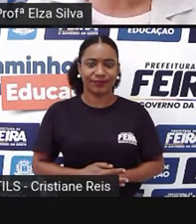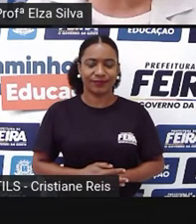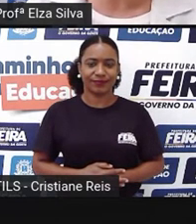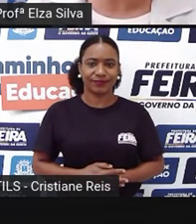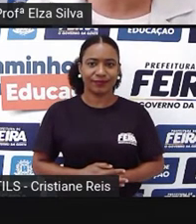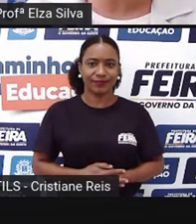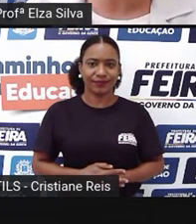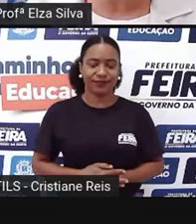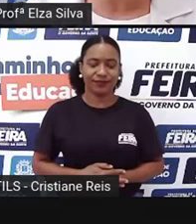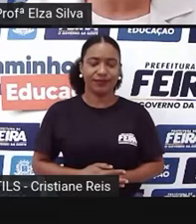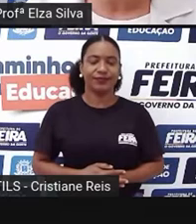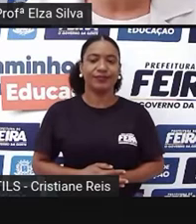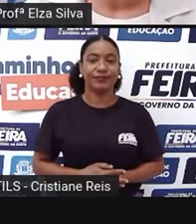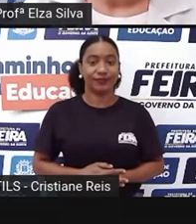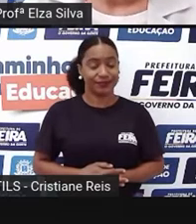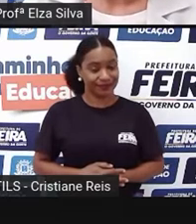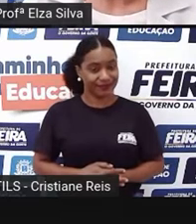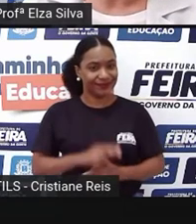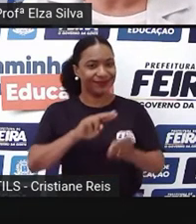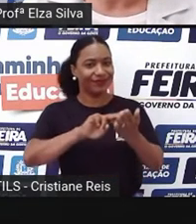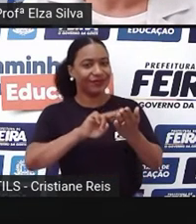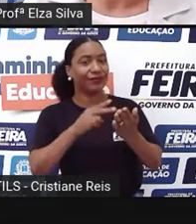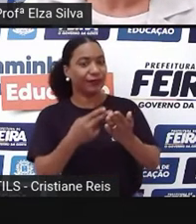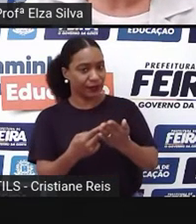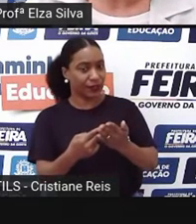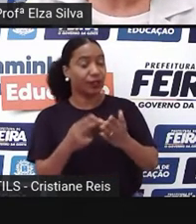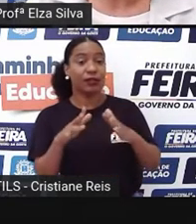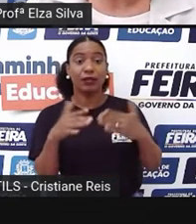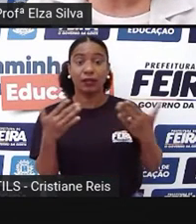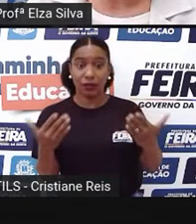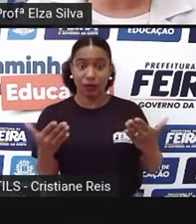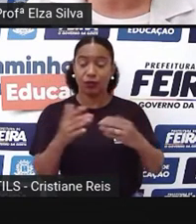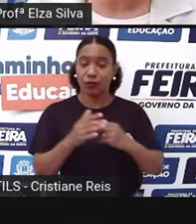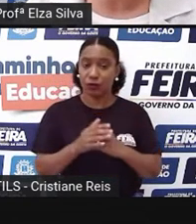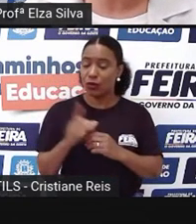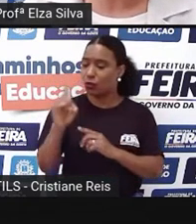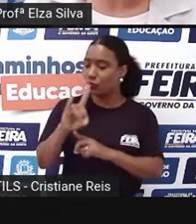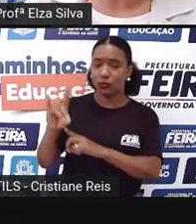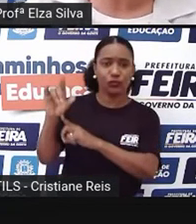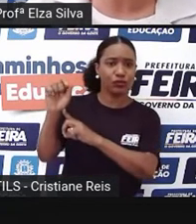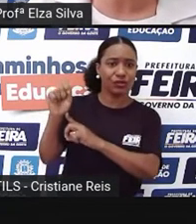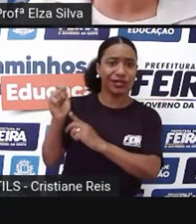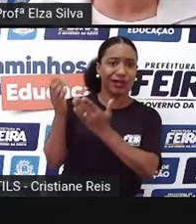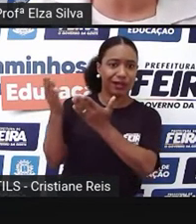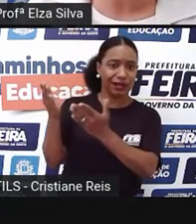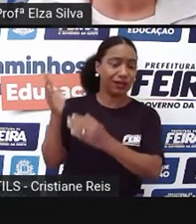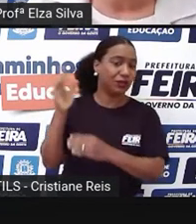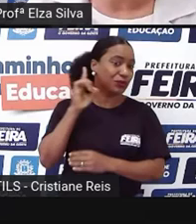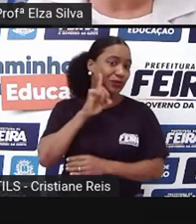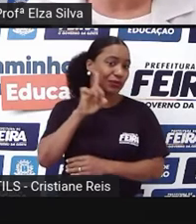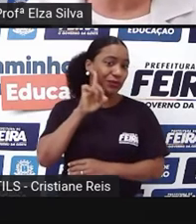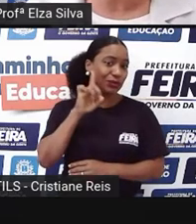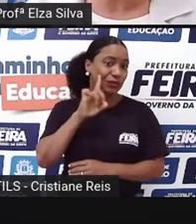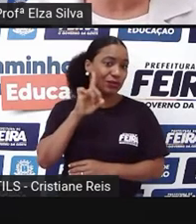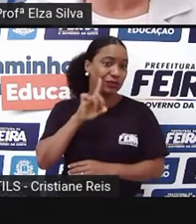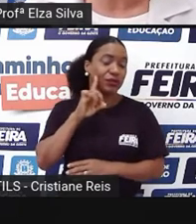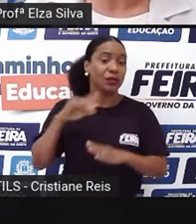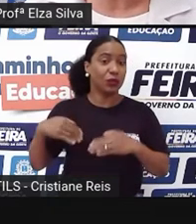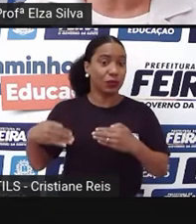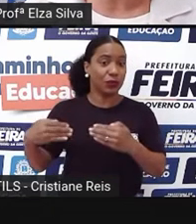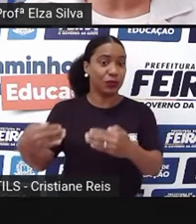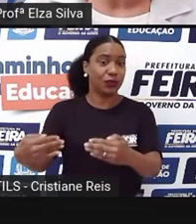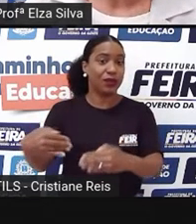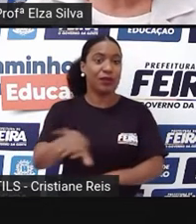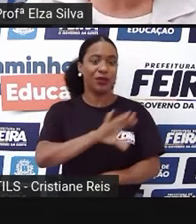around the world. Então, ele é comemorado nos Estados Unidos, no Reino Unido, no